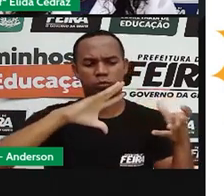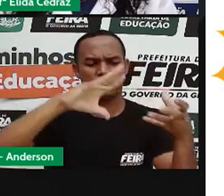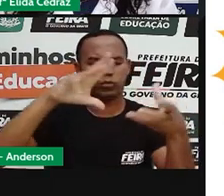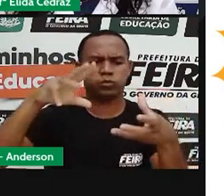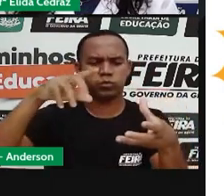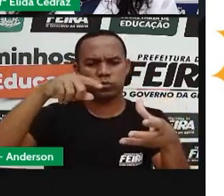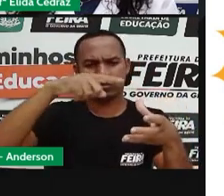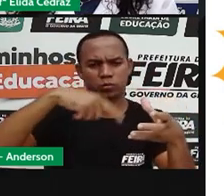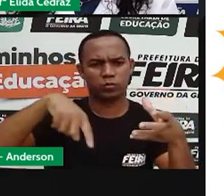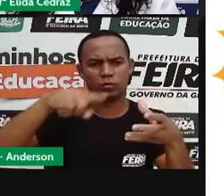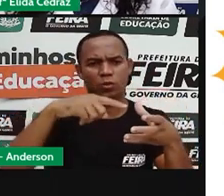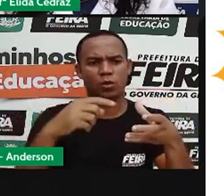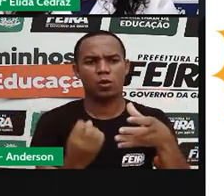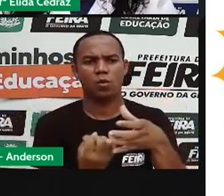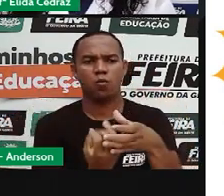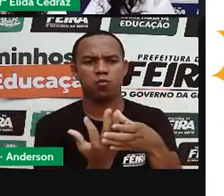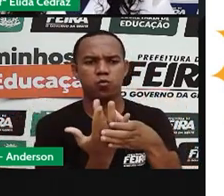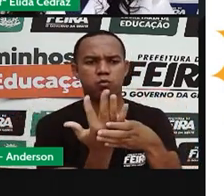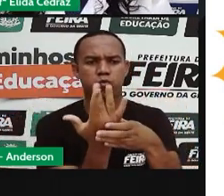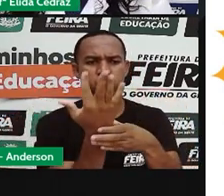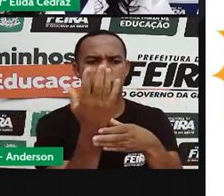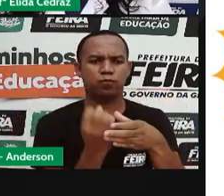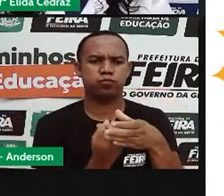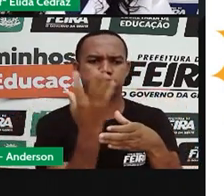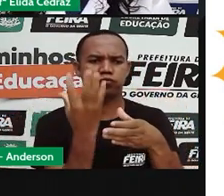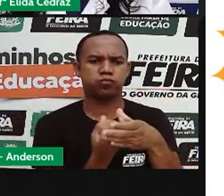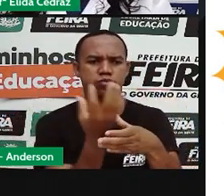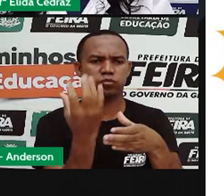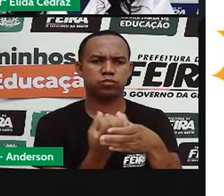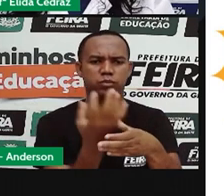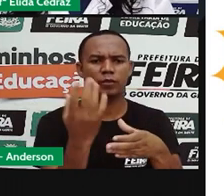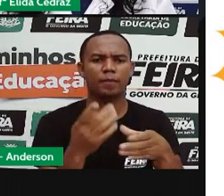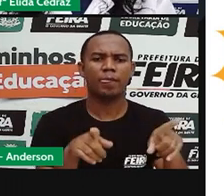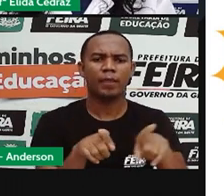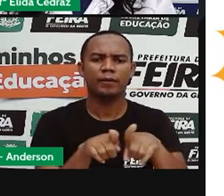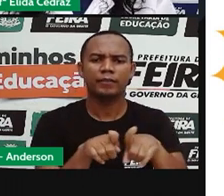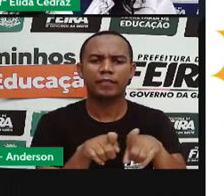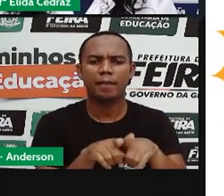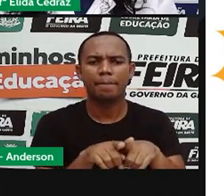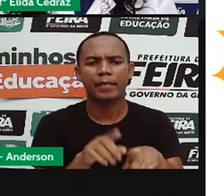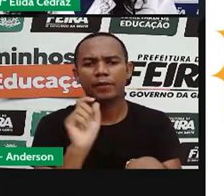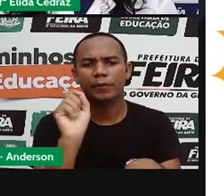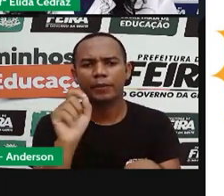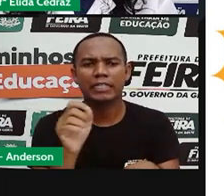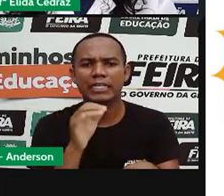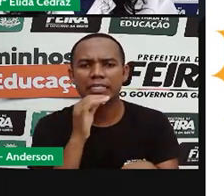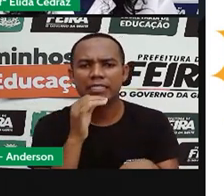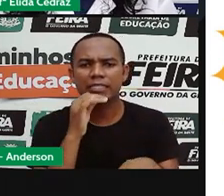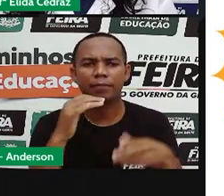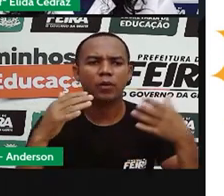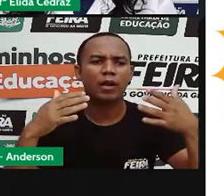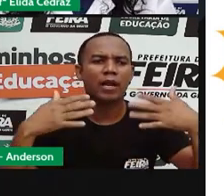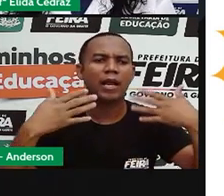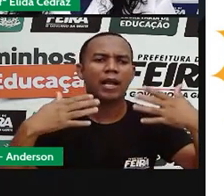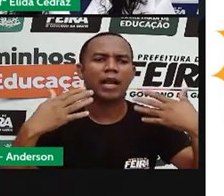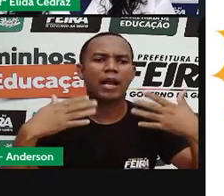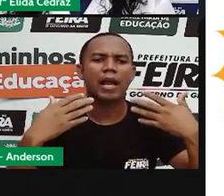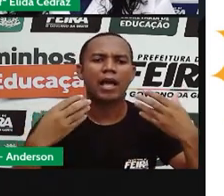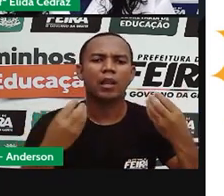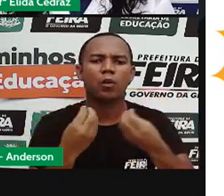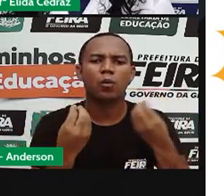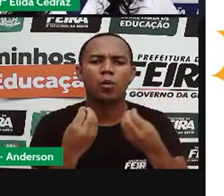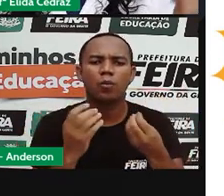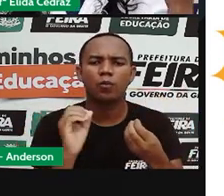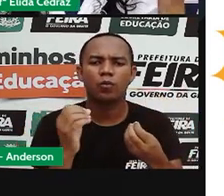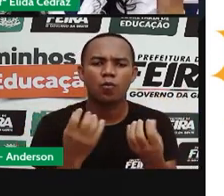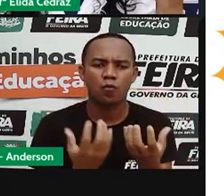os vulcões e as artificiais, como aquelas produzidas por nós, os seres humanos. O